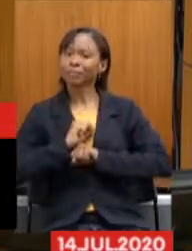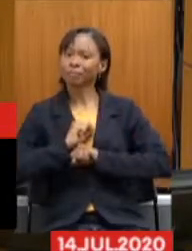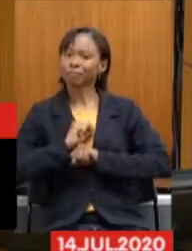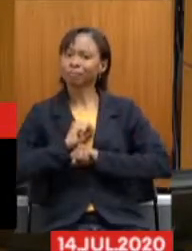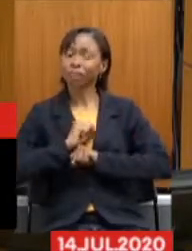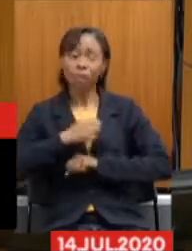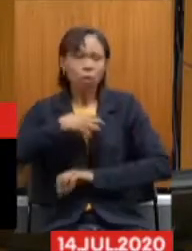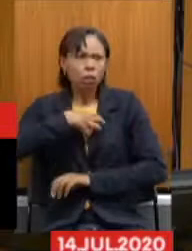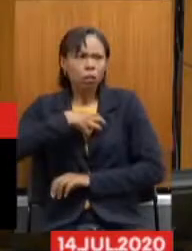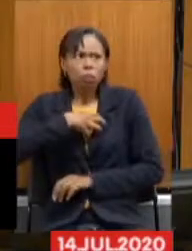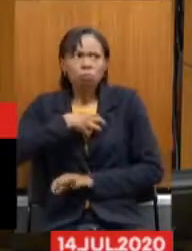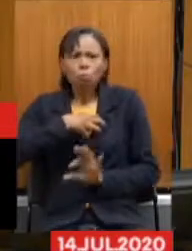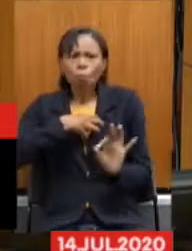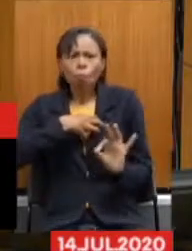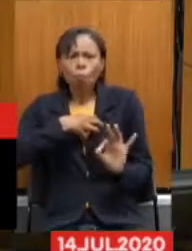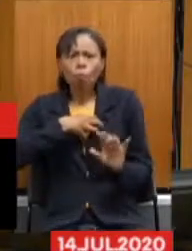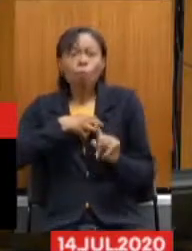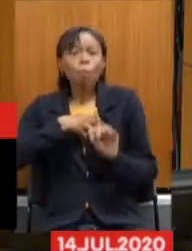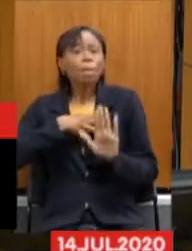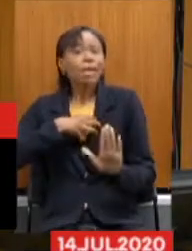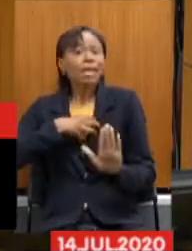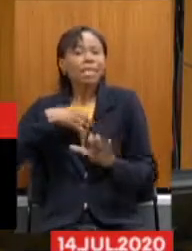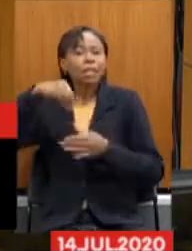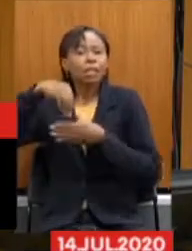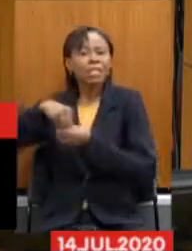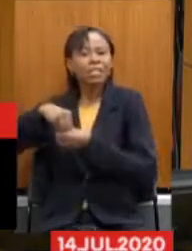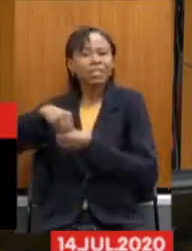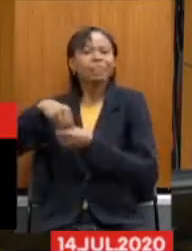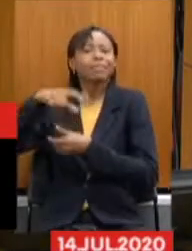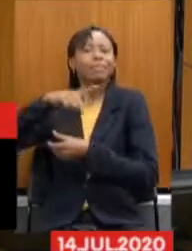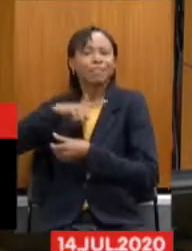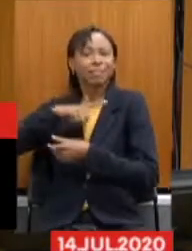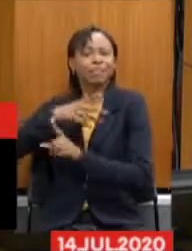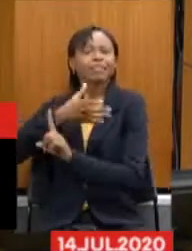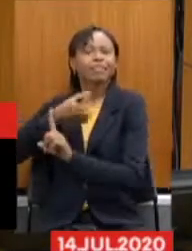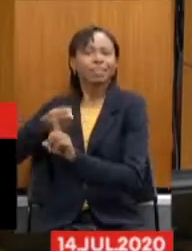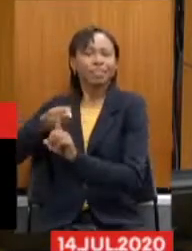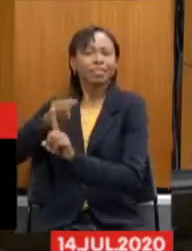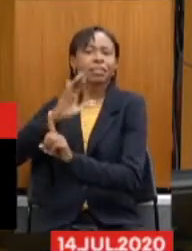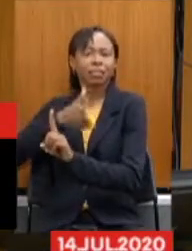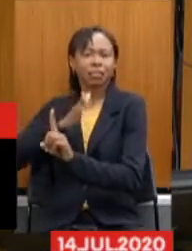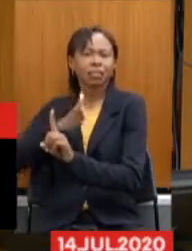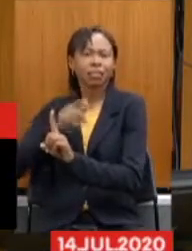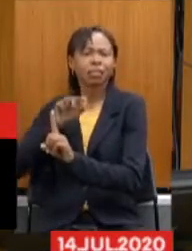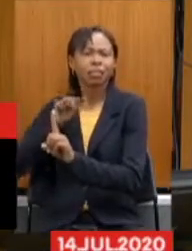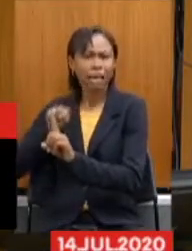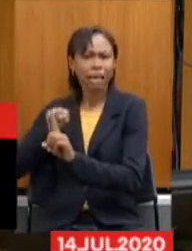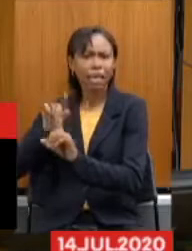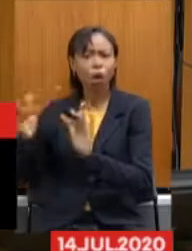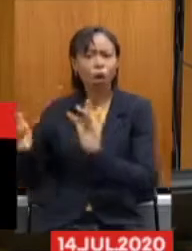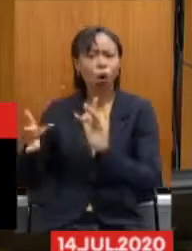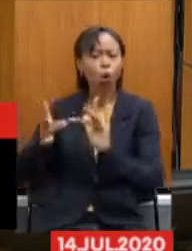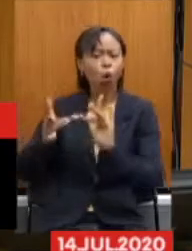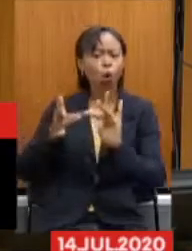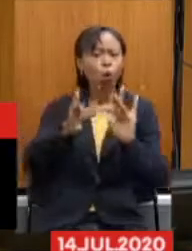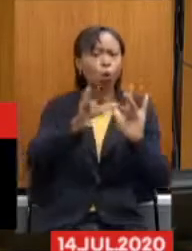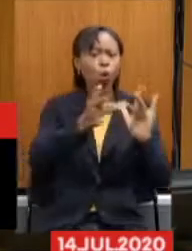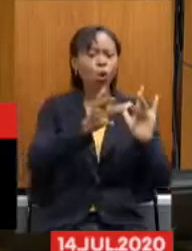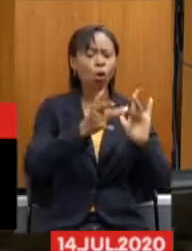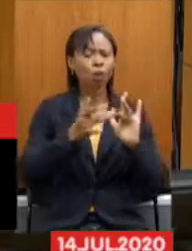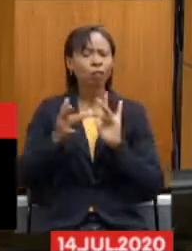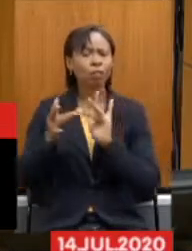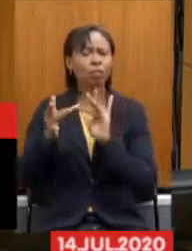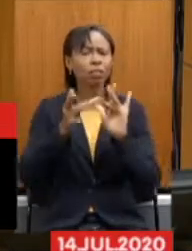mas é portador, e vai ter que lidar, vai ter que ter contato com pessoas que